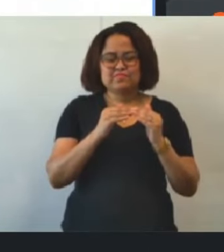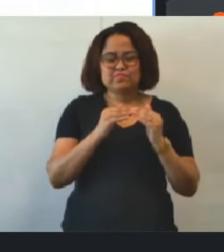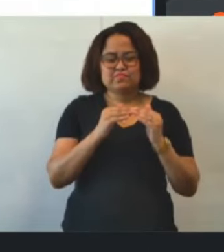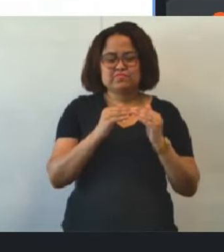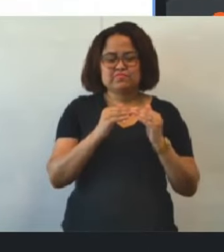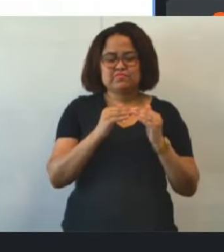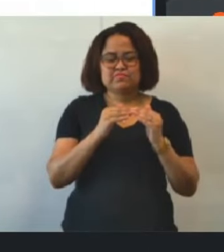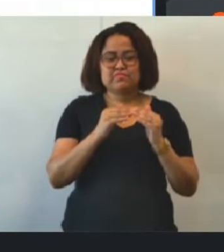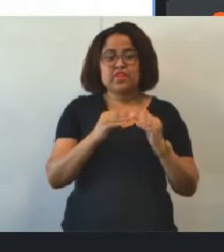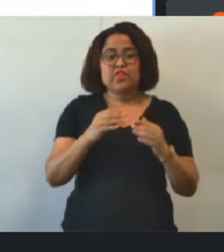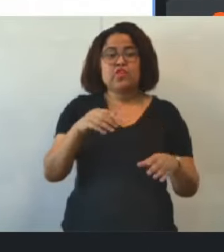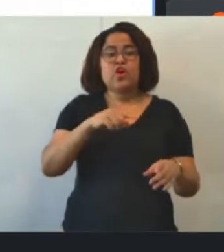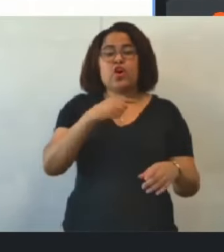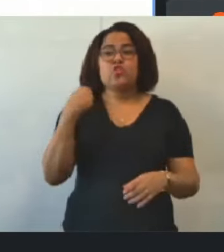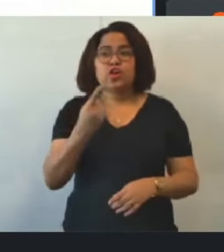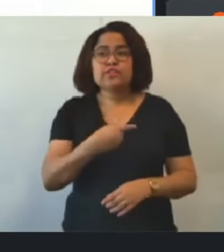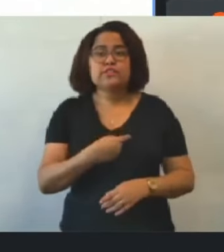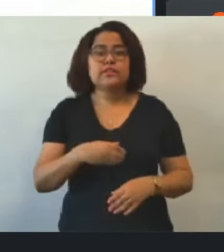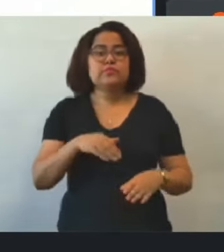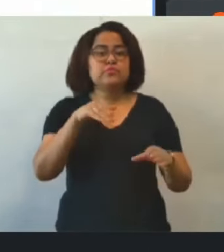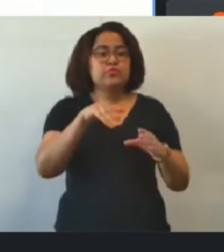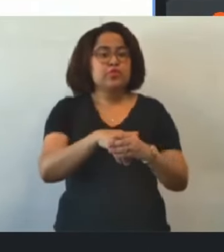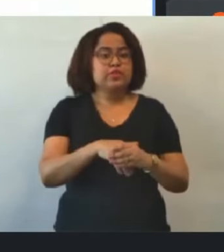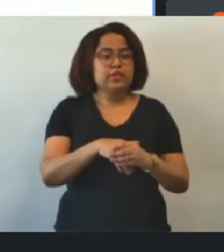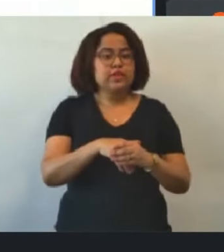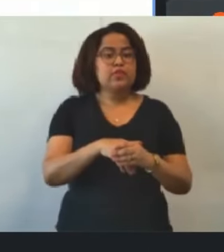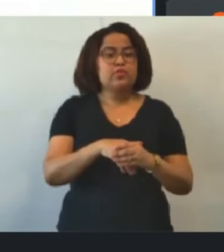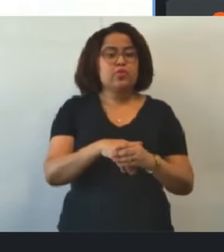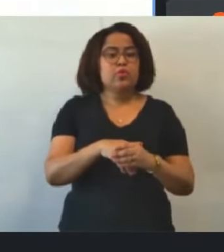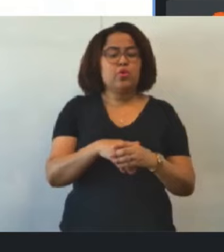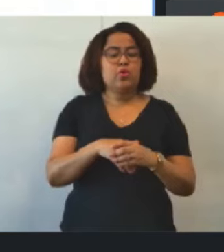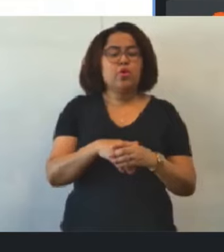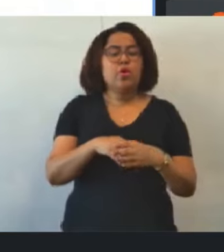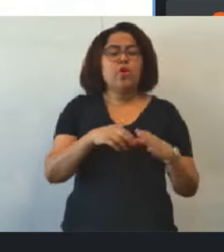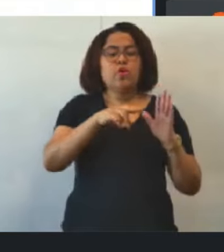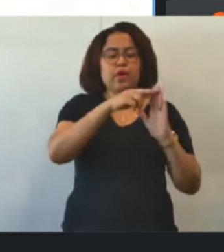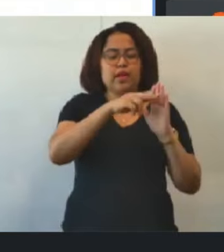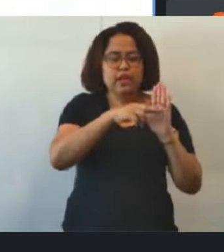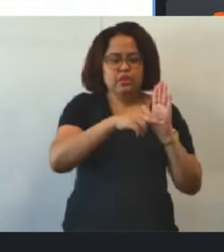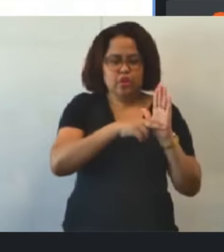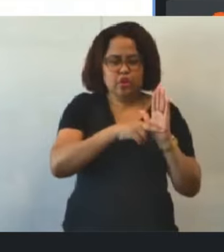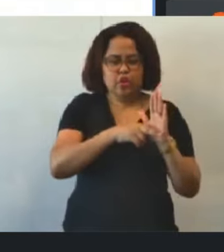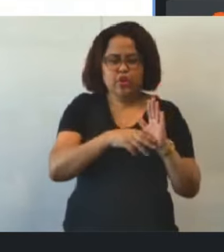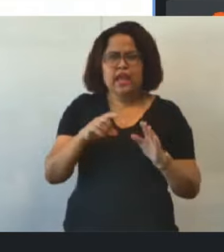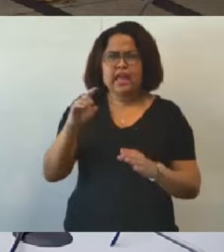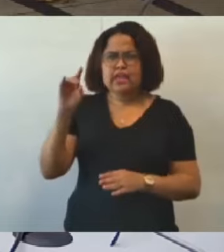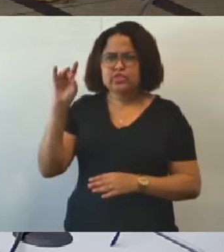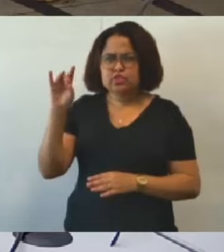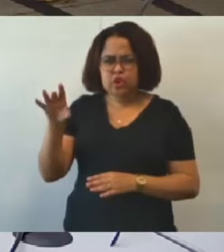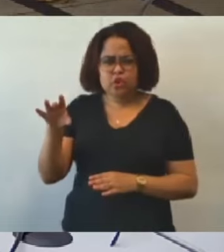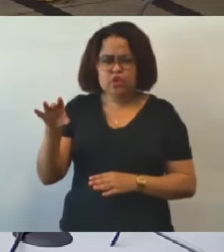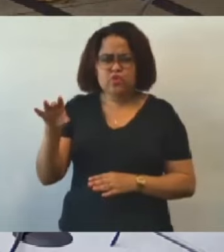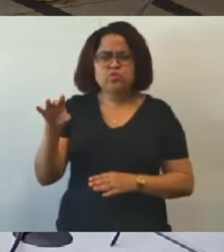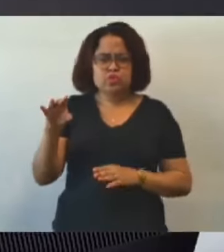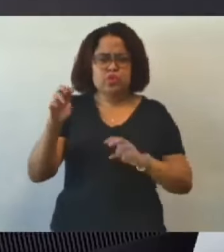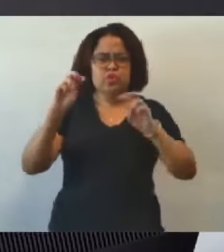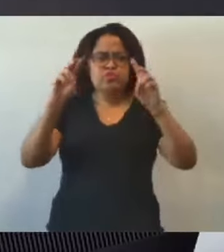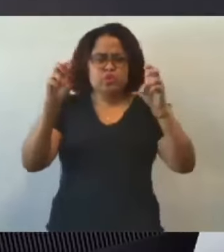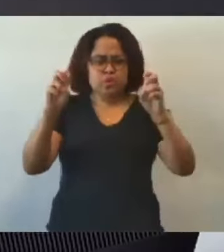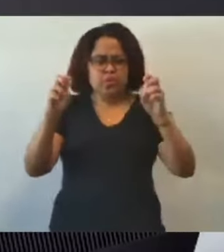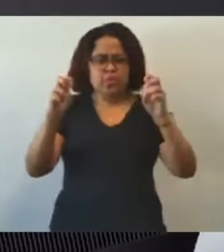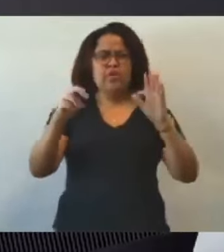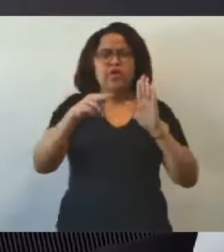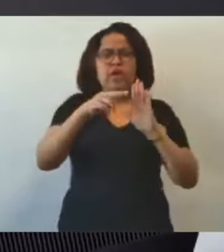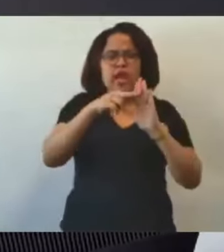estamos votando o relatório, não, né? É só perguntando se eu estou de acordo com o seu parcial. O senhor está de acordo em receber o